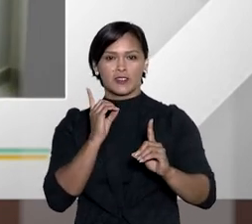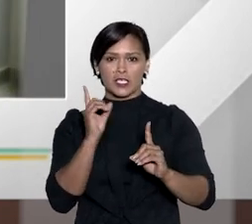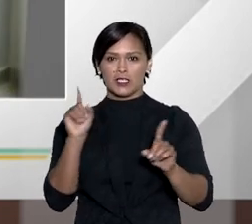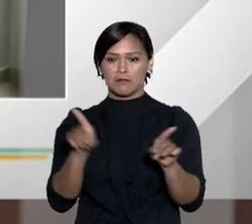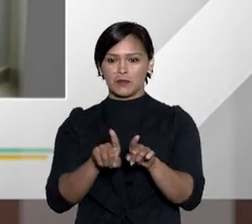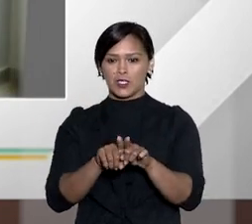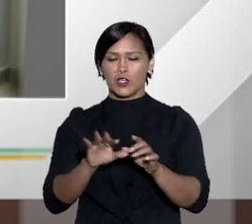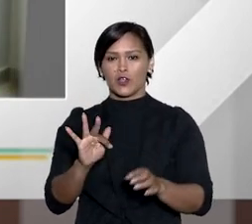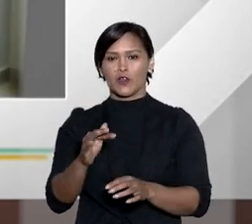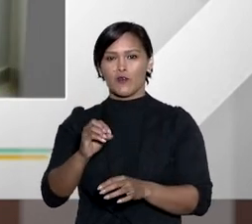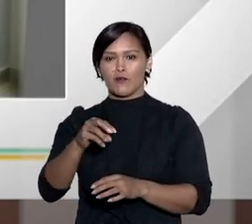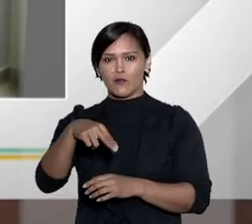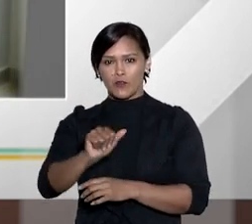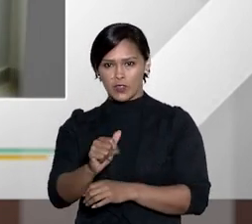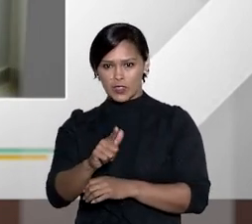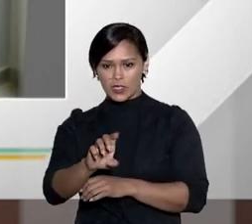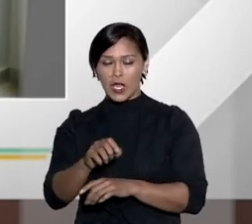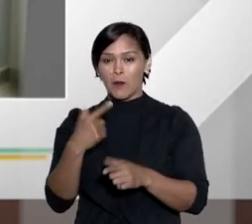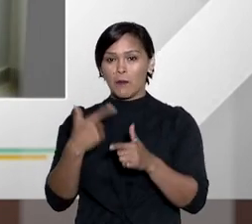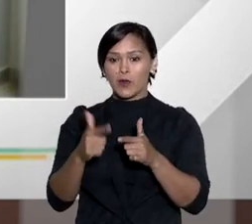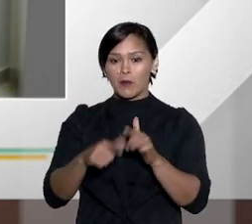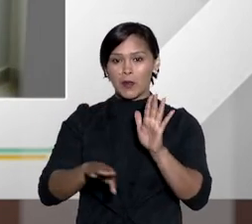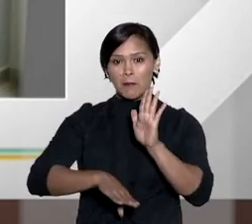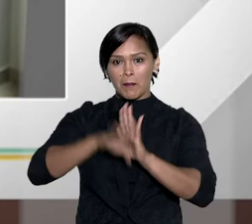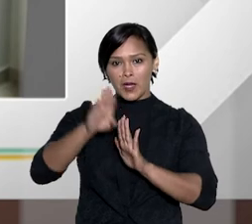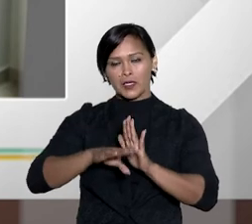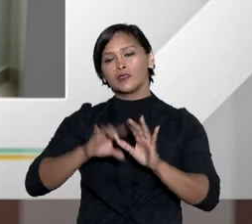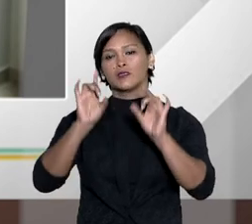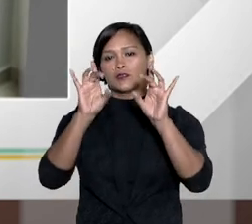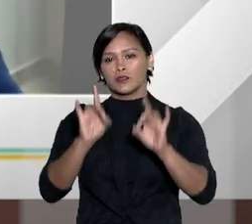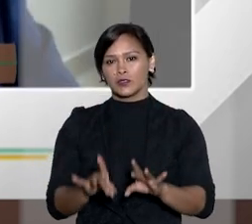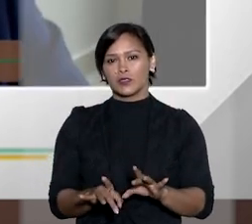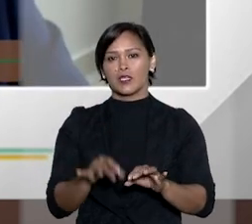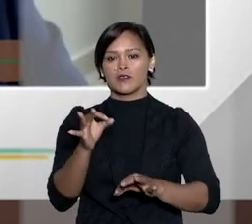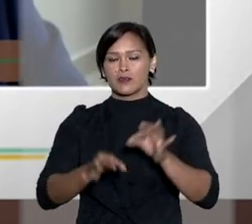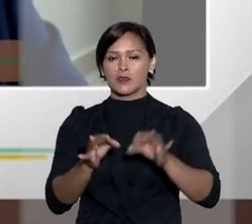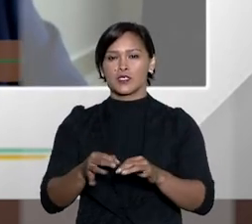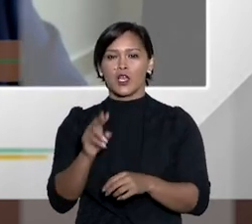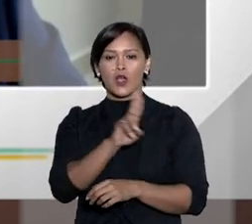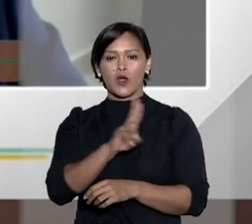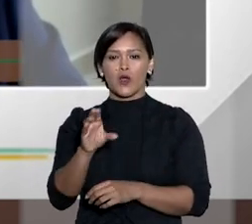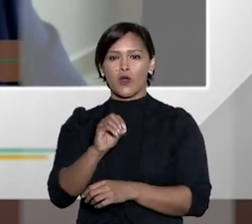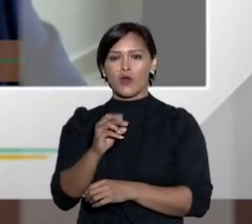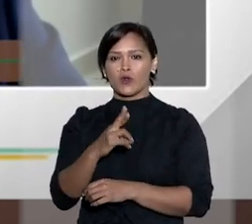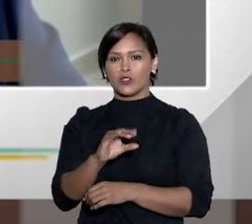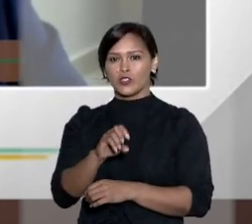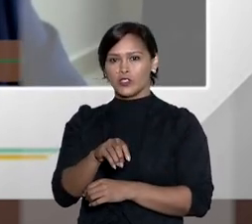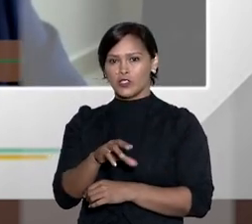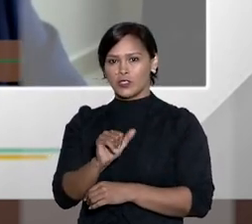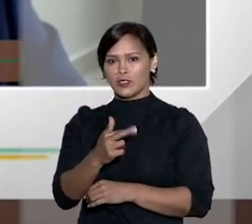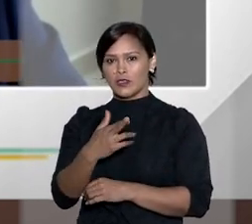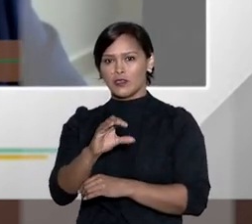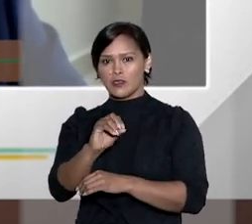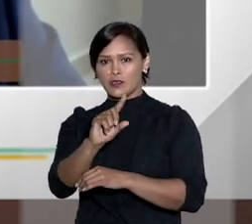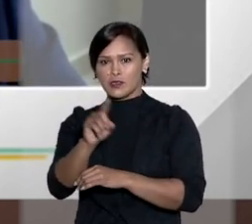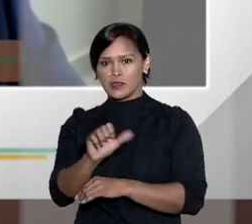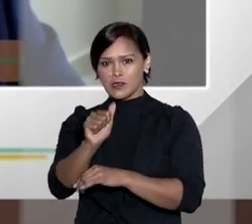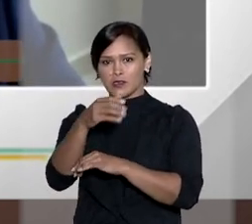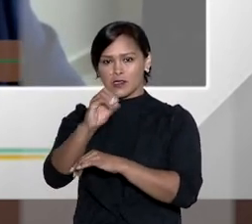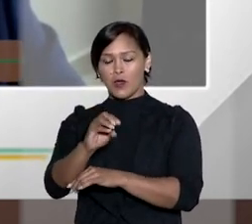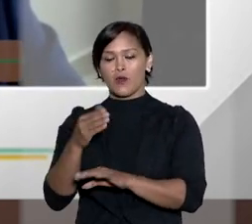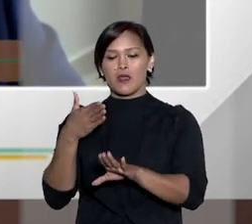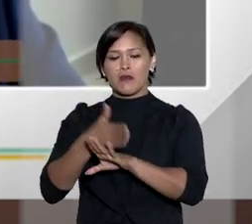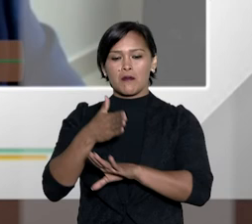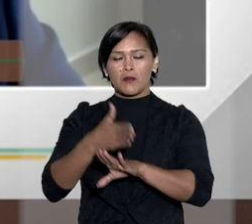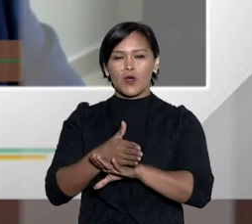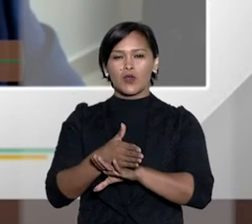Fátima o que a gente identifica principalmente no Fonage como principal problema do juizado especial é o que nós chamamos de